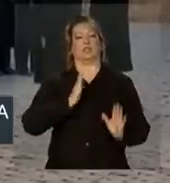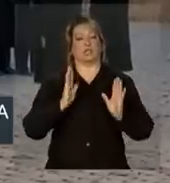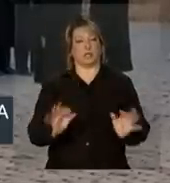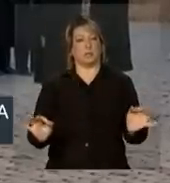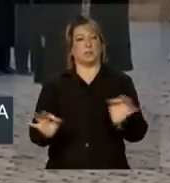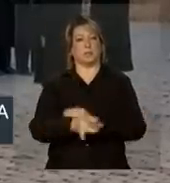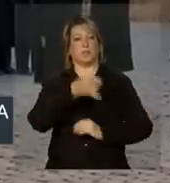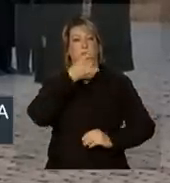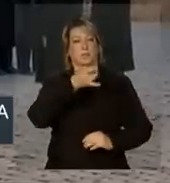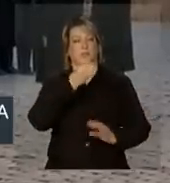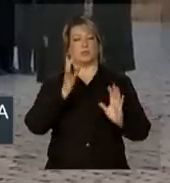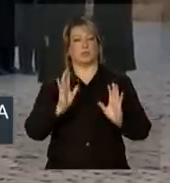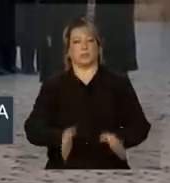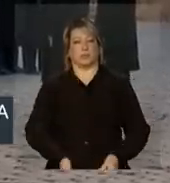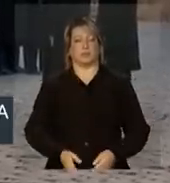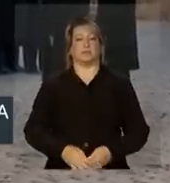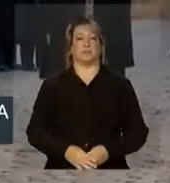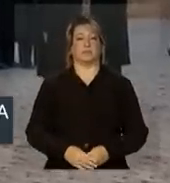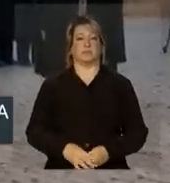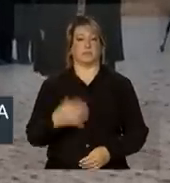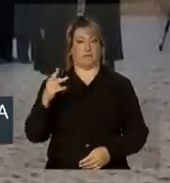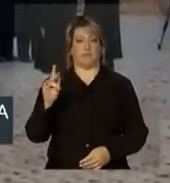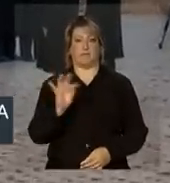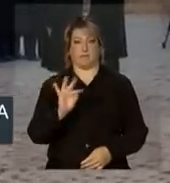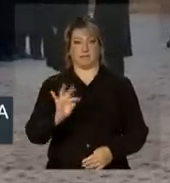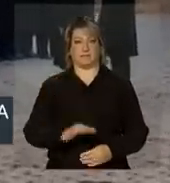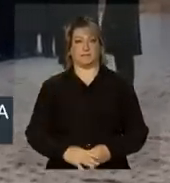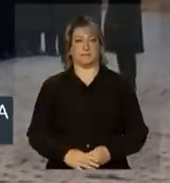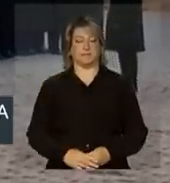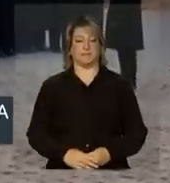tocado pela Guarda Republicana Francesa.